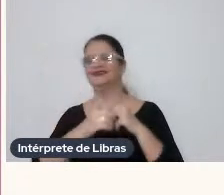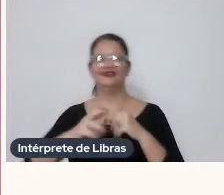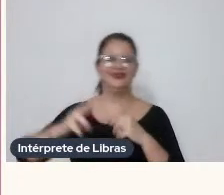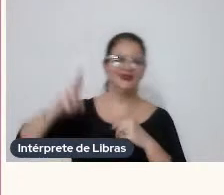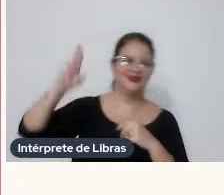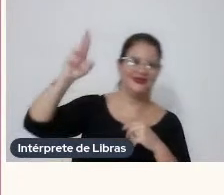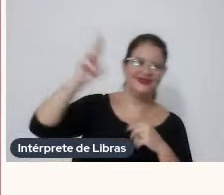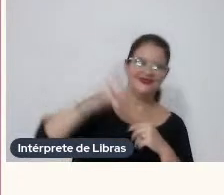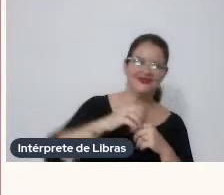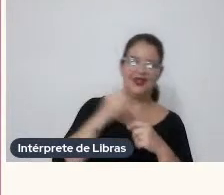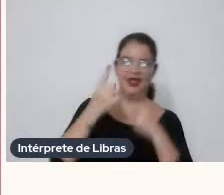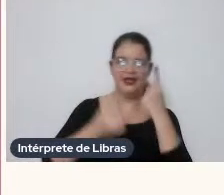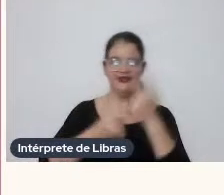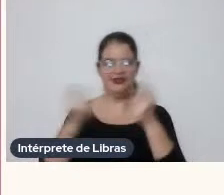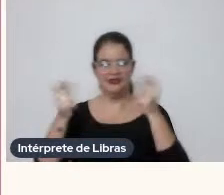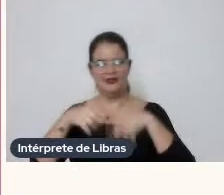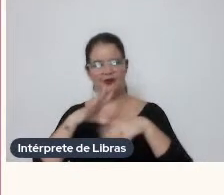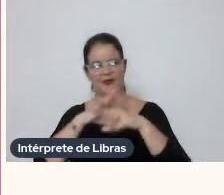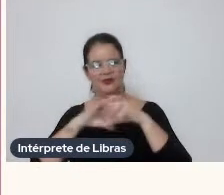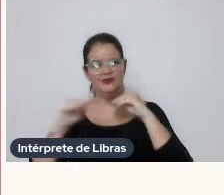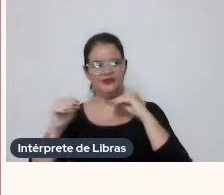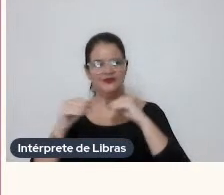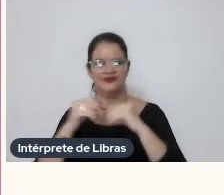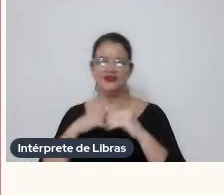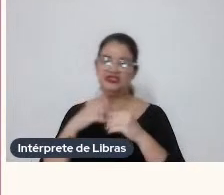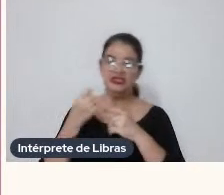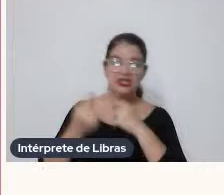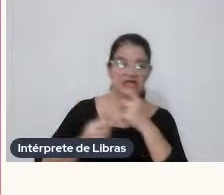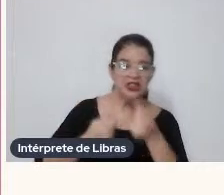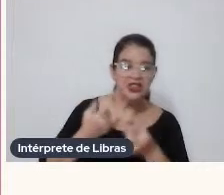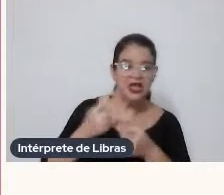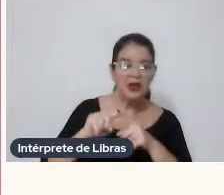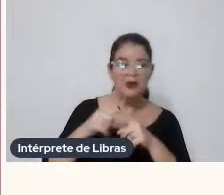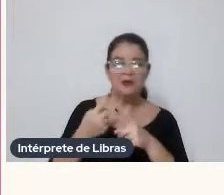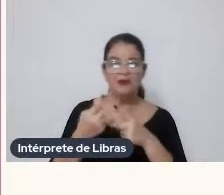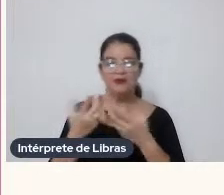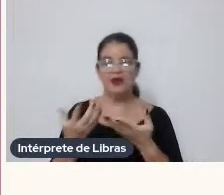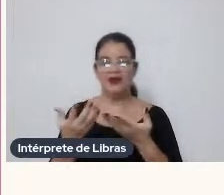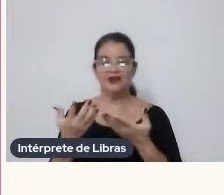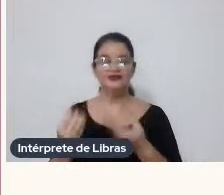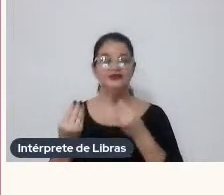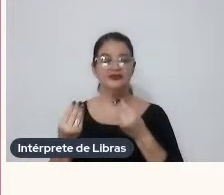Às vezes Eu posso fugir De alguém Na rua Mas Coragem De matar Um personagem